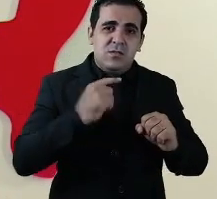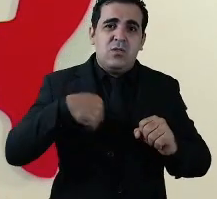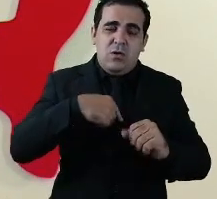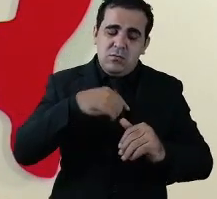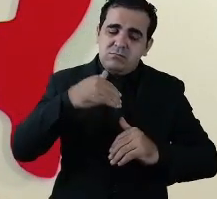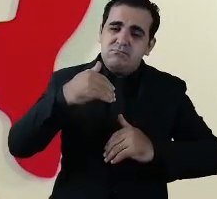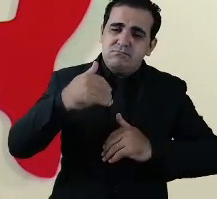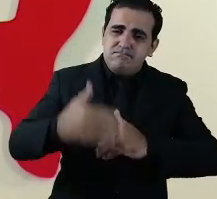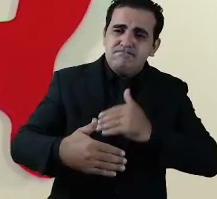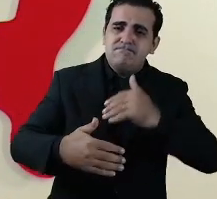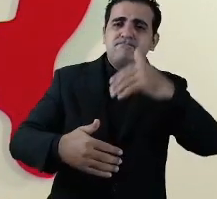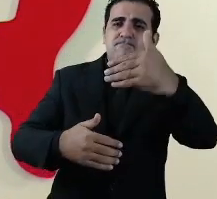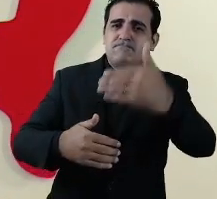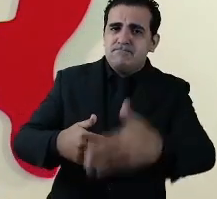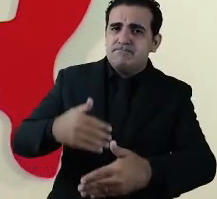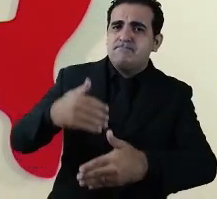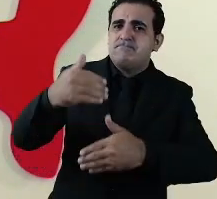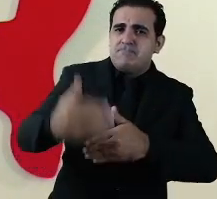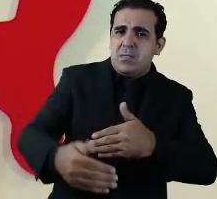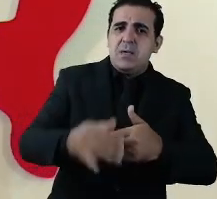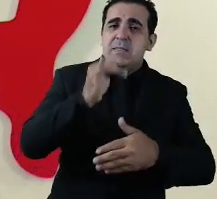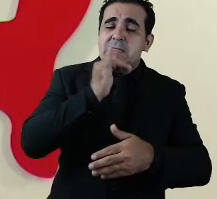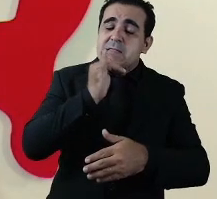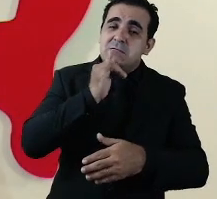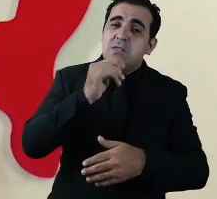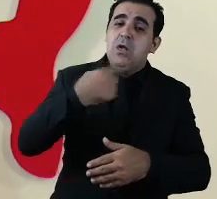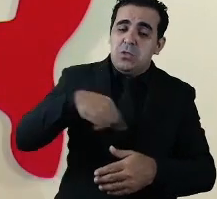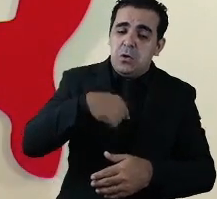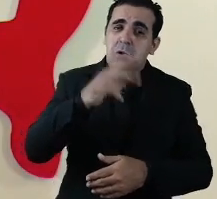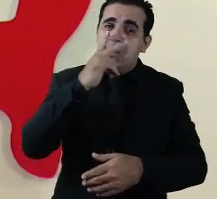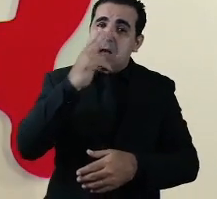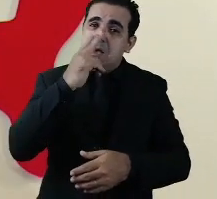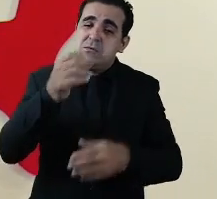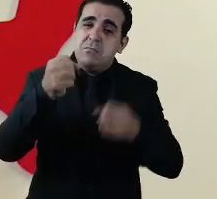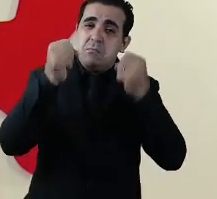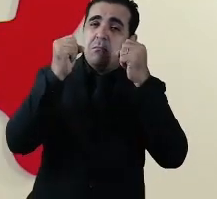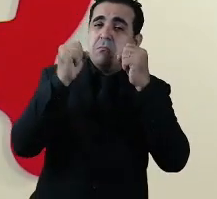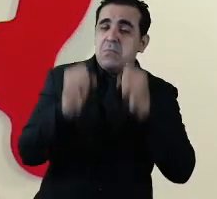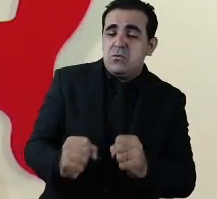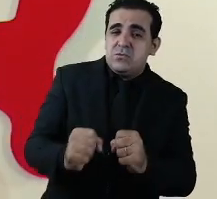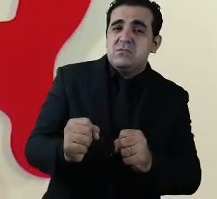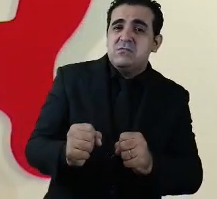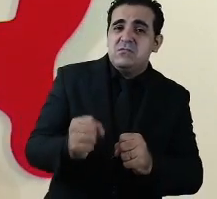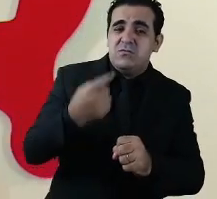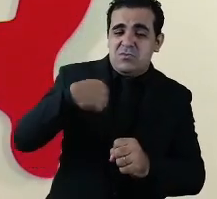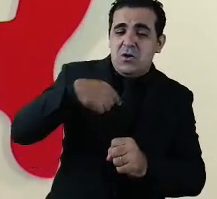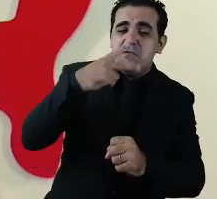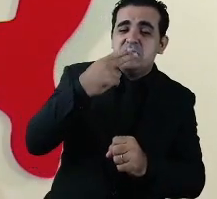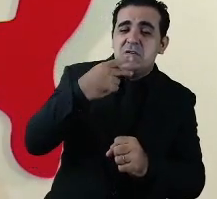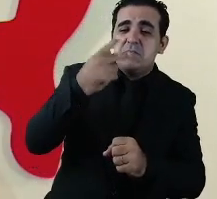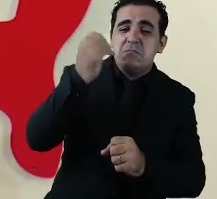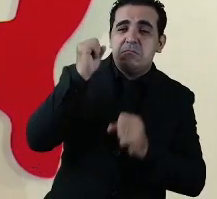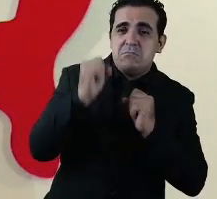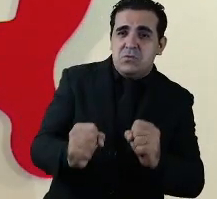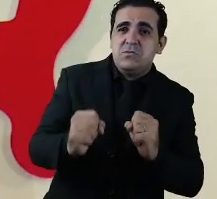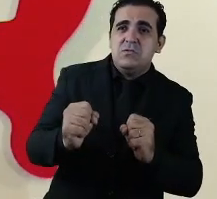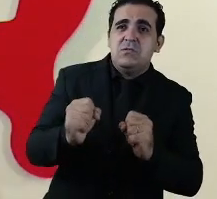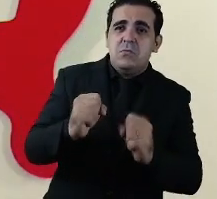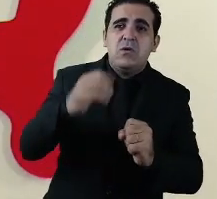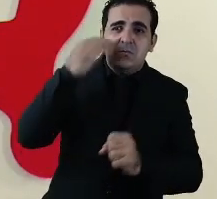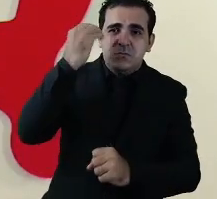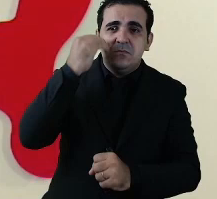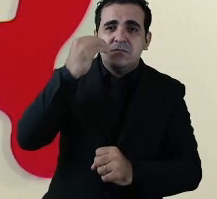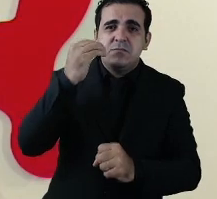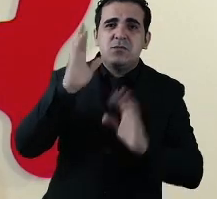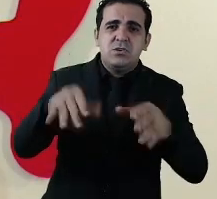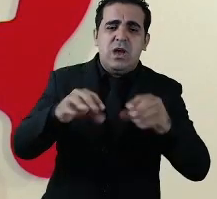passos naquilo que nós achamos possível claro que não faria isso se eu não tivesse convicção de que é possível tentar fizemos uma